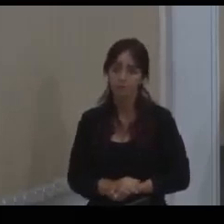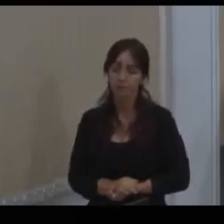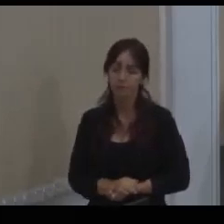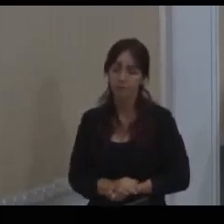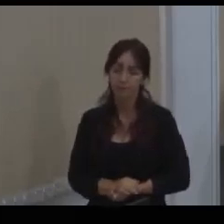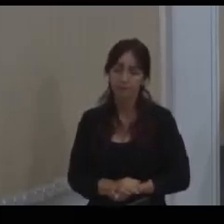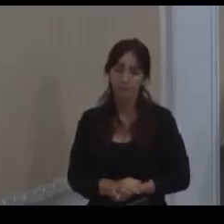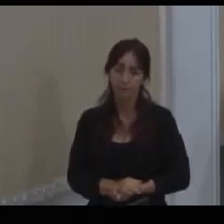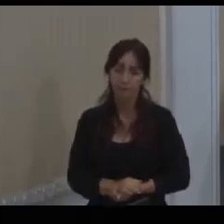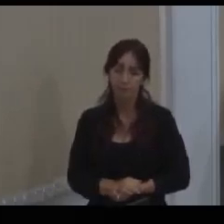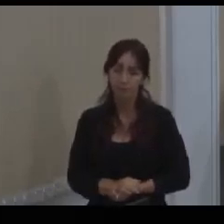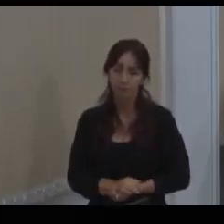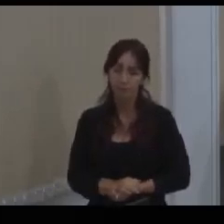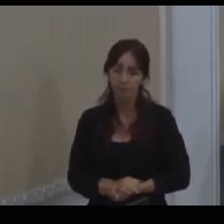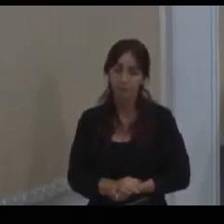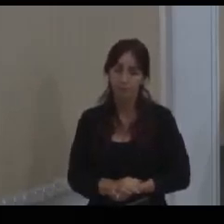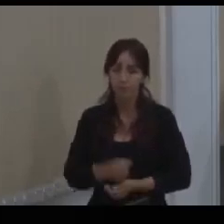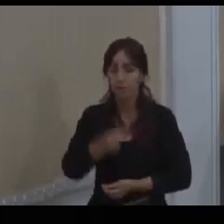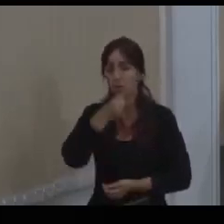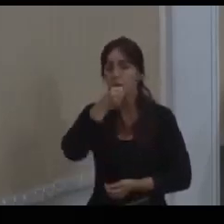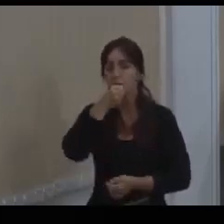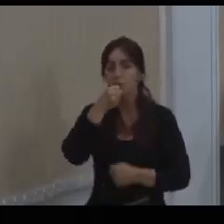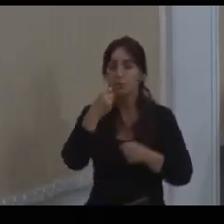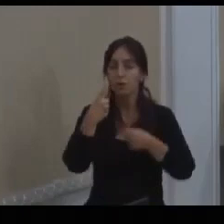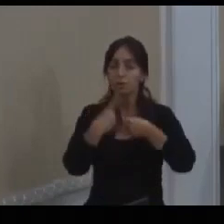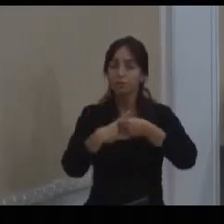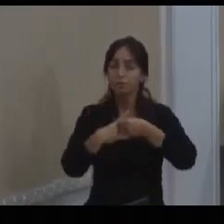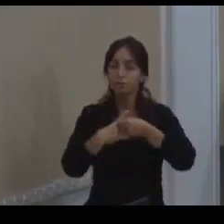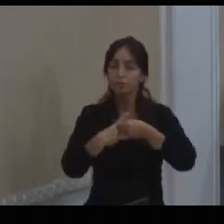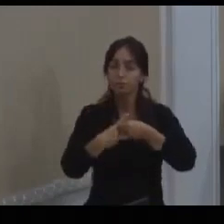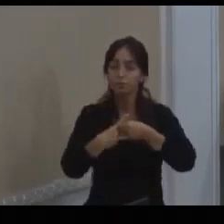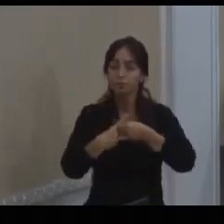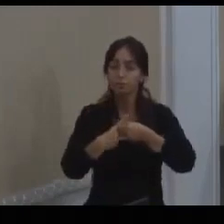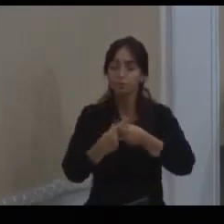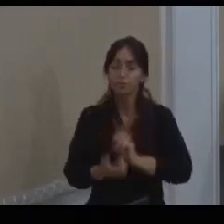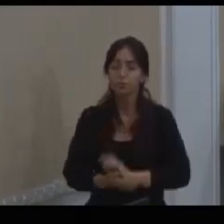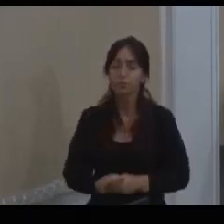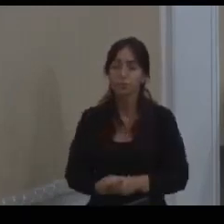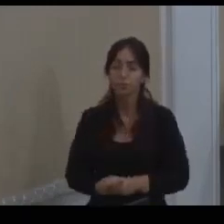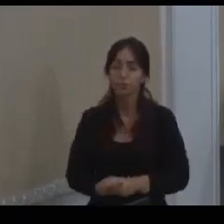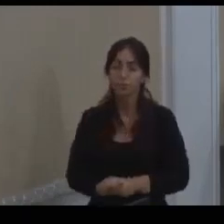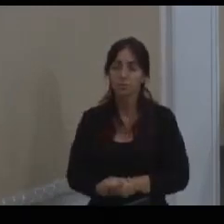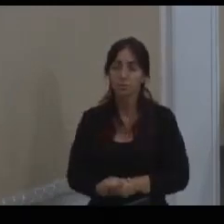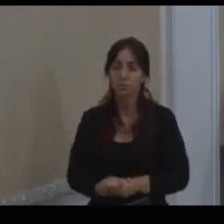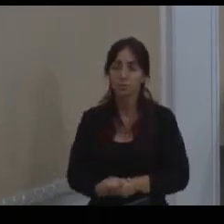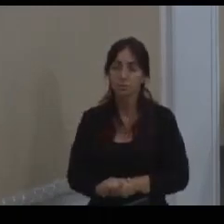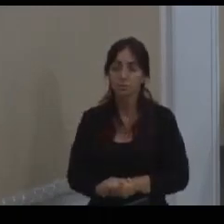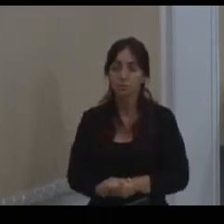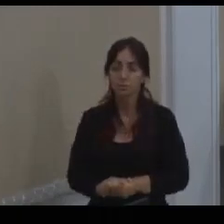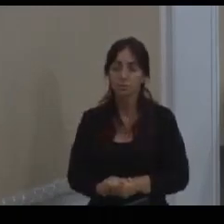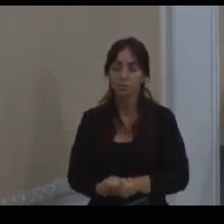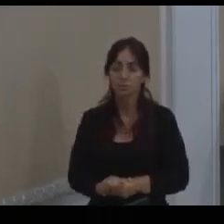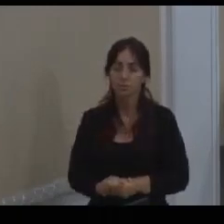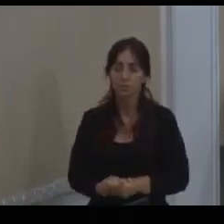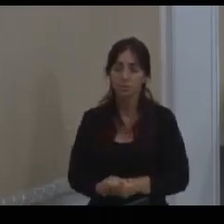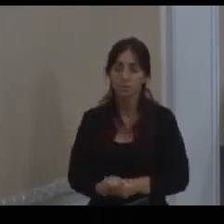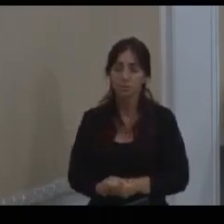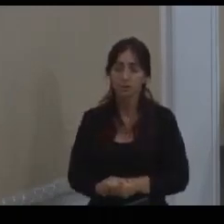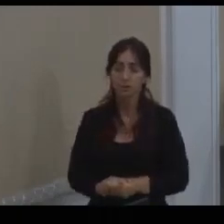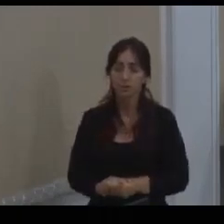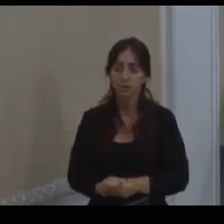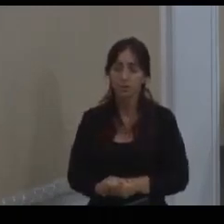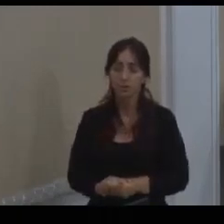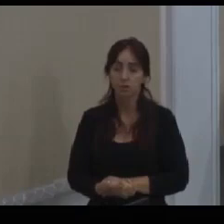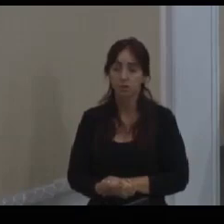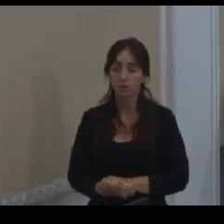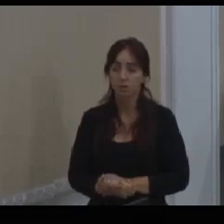O microfone do Cláudio se cortou? É porque o Cláudio está em trânsito o vereador. Nós